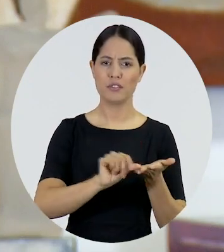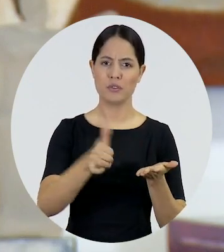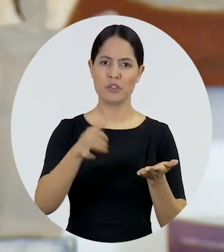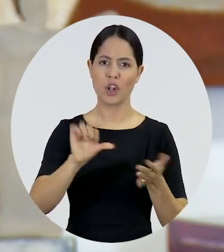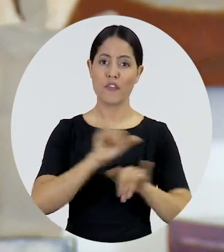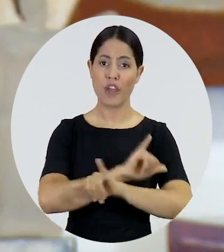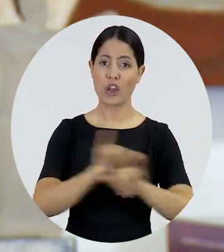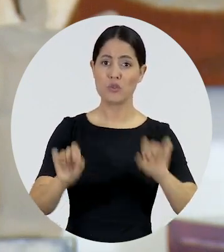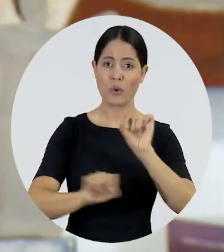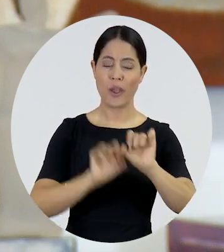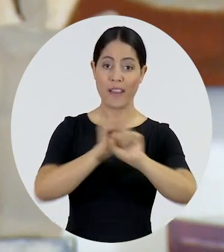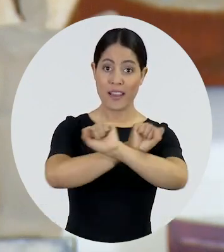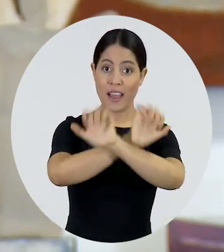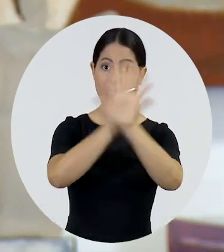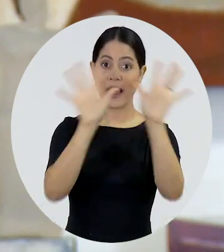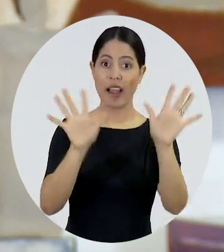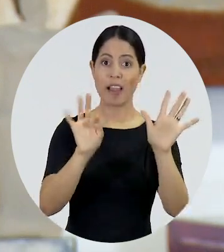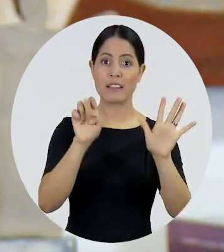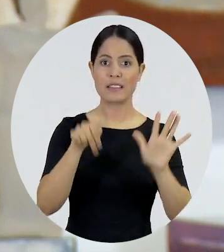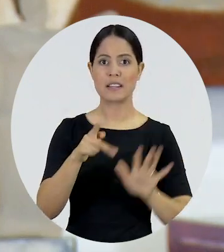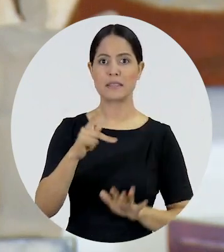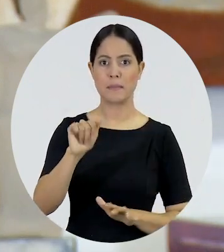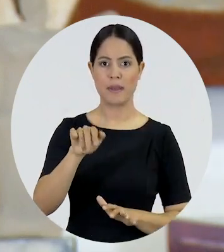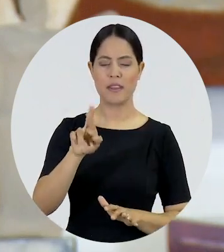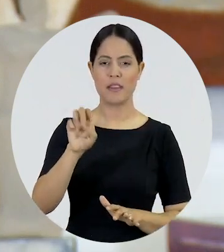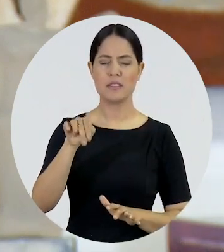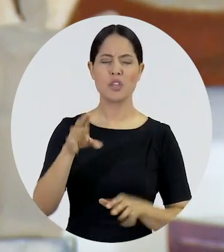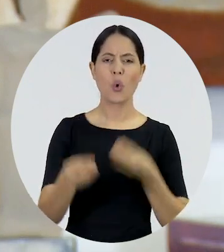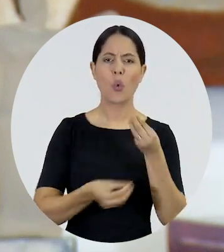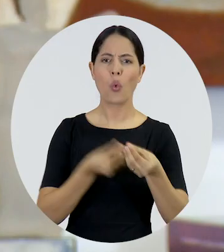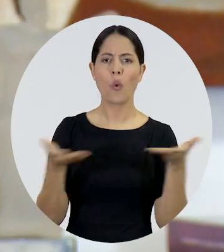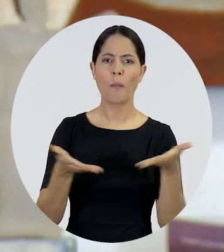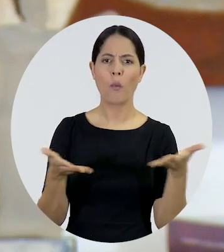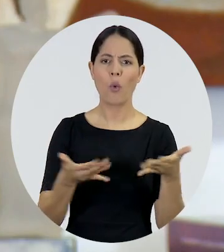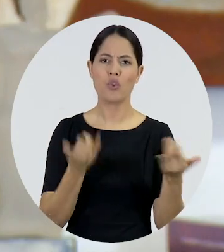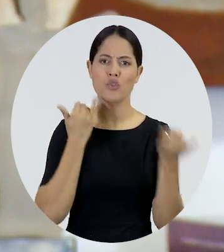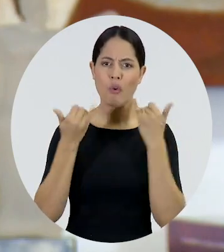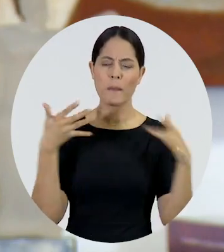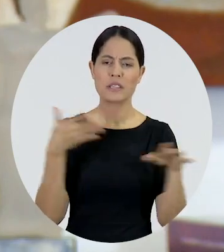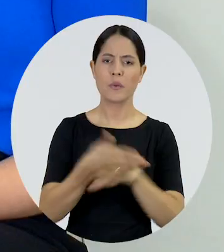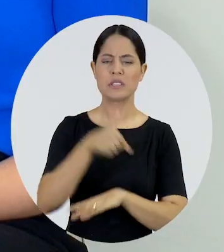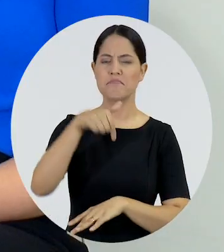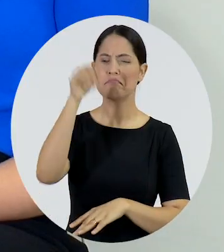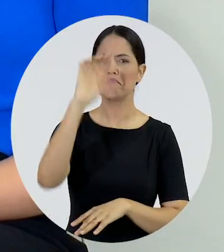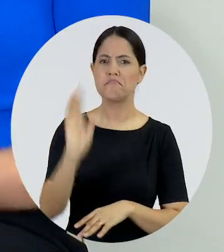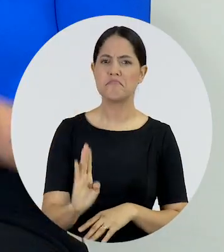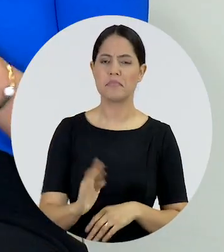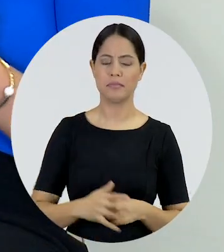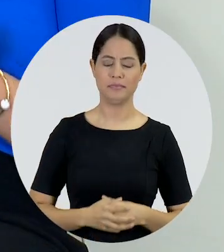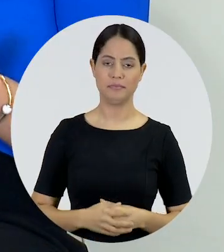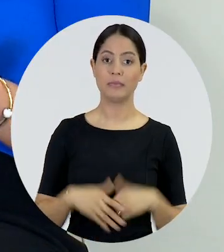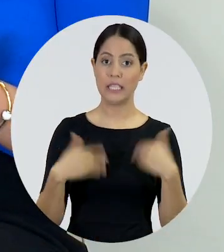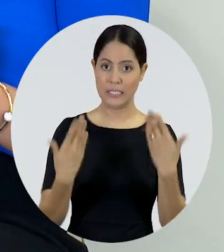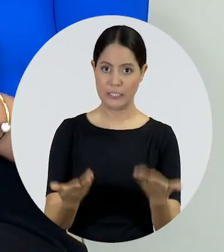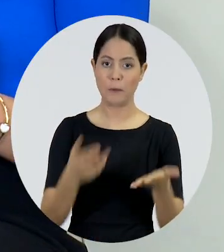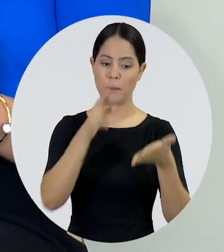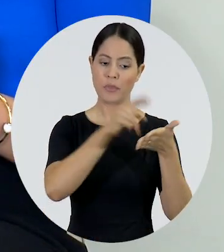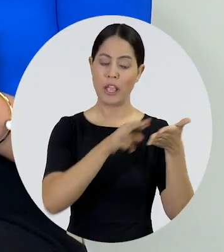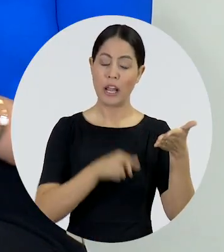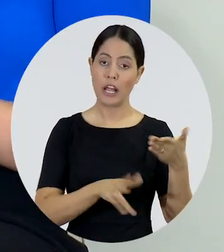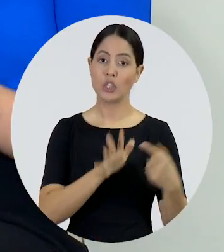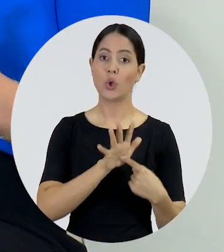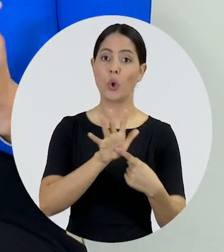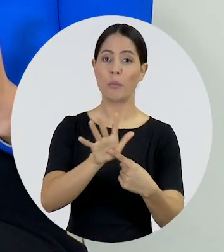transparência. Hoje, como você avalia o acesso à informação aqui no Brasil? Bom, o relatório já